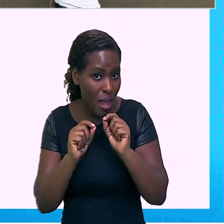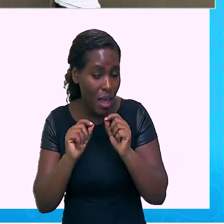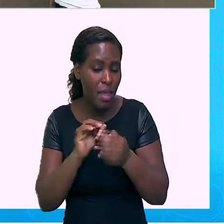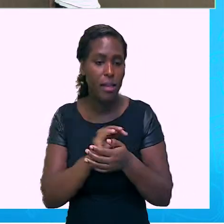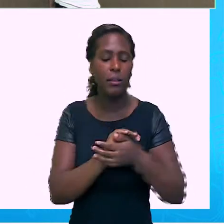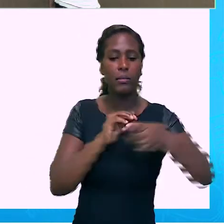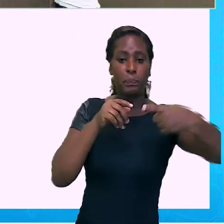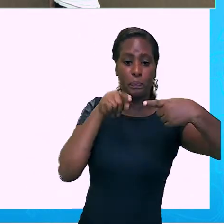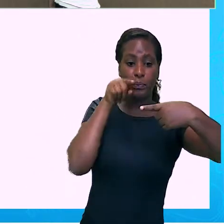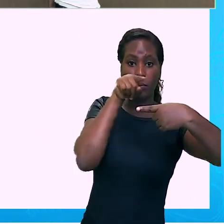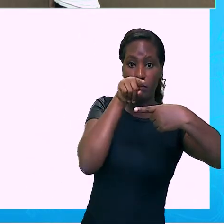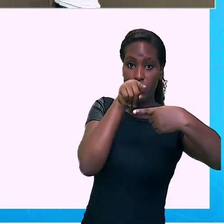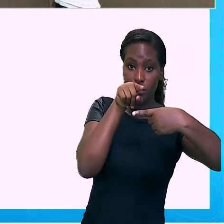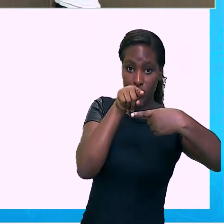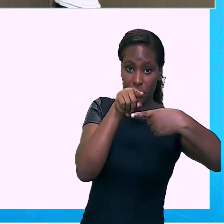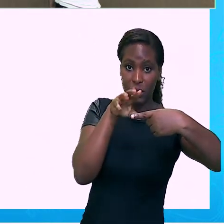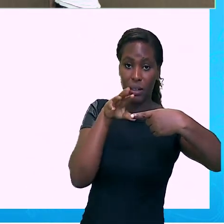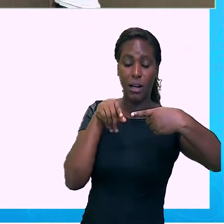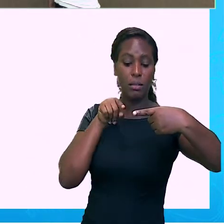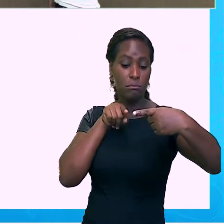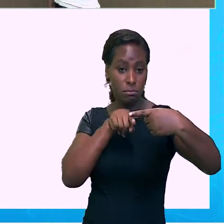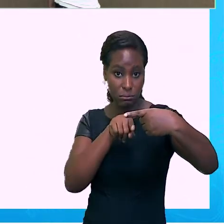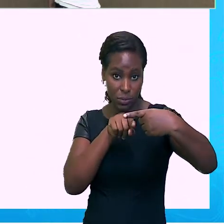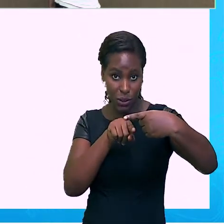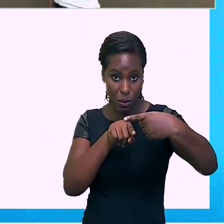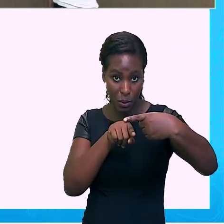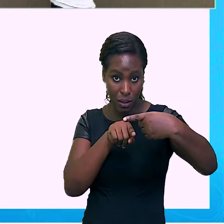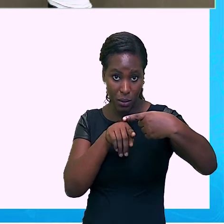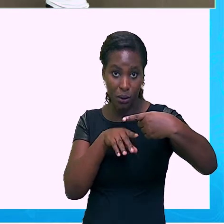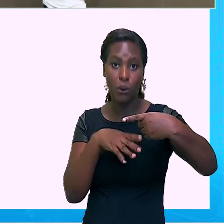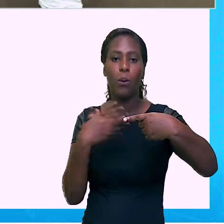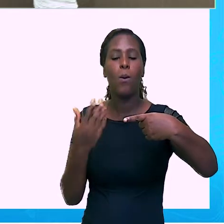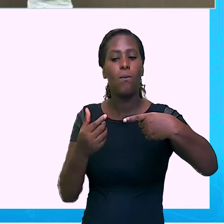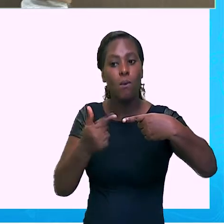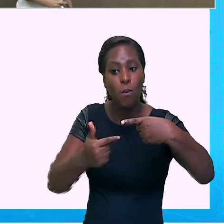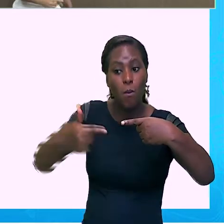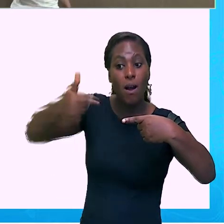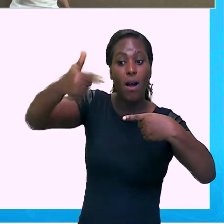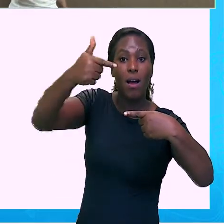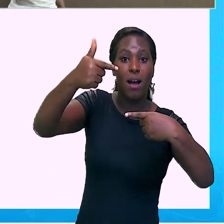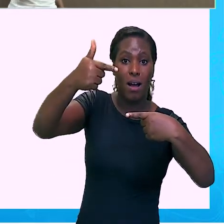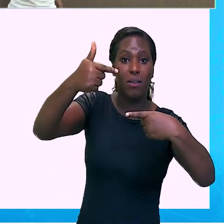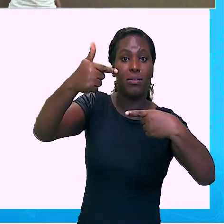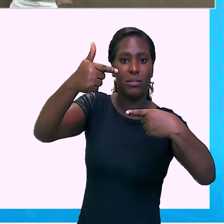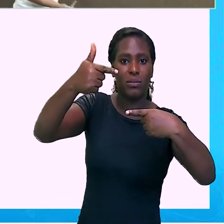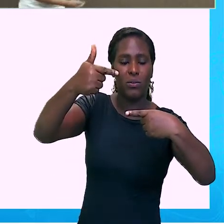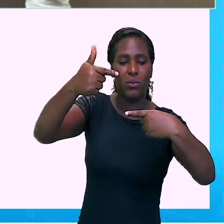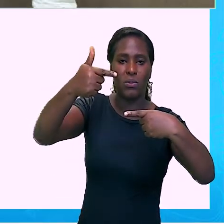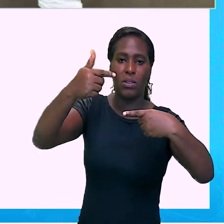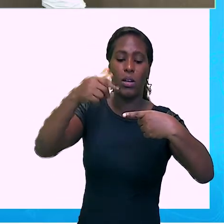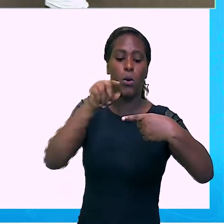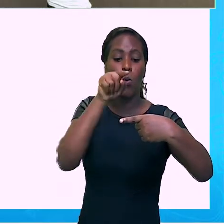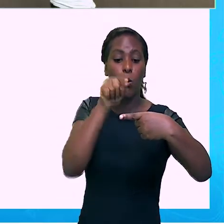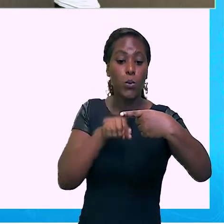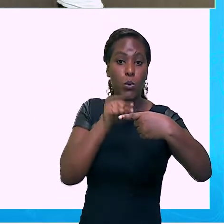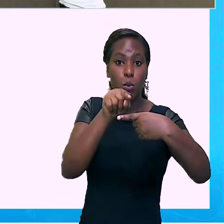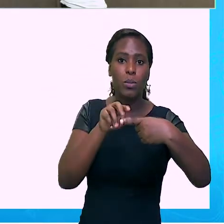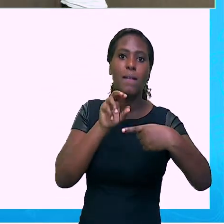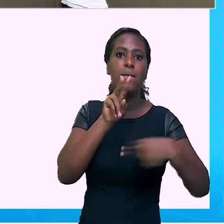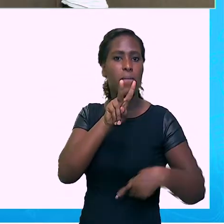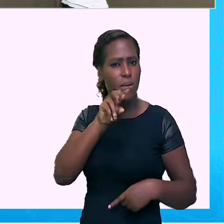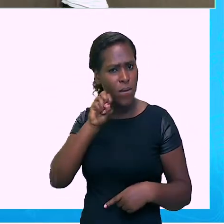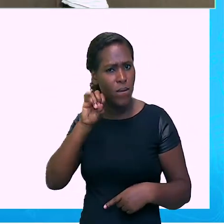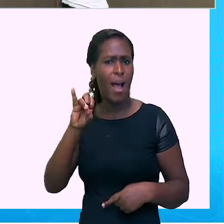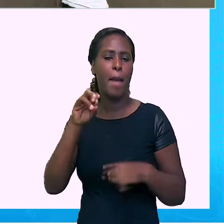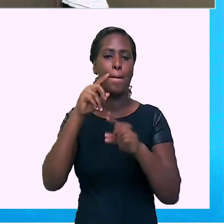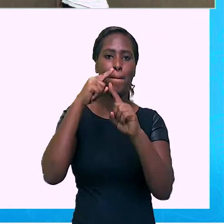como o denominador vão ser elevados ao quadrado. Vai ser multiplicado duas vezes.